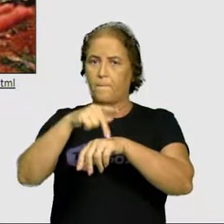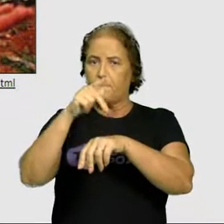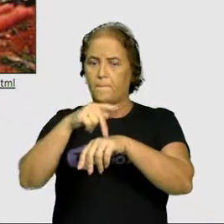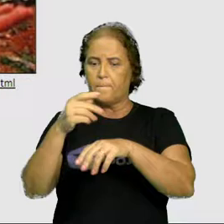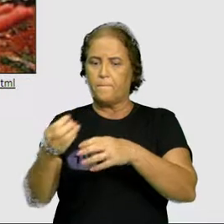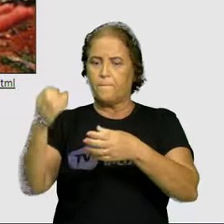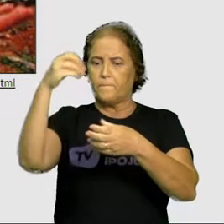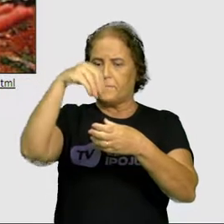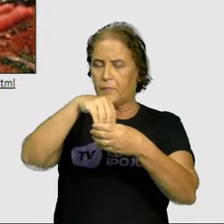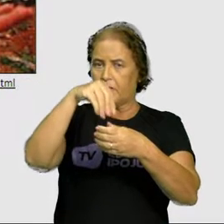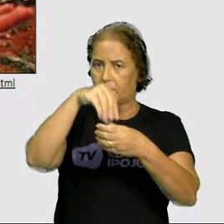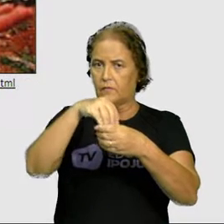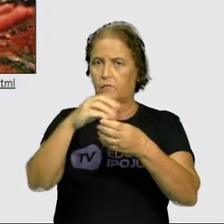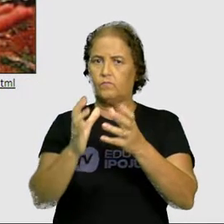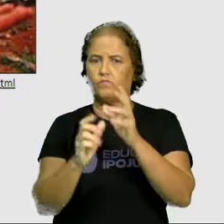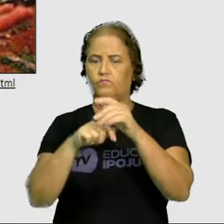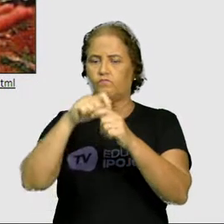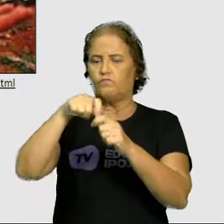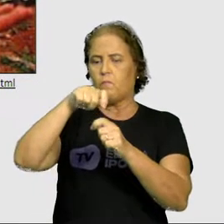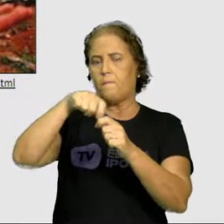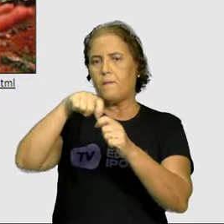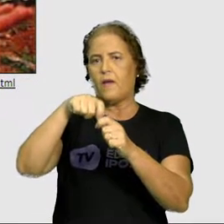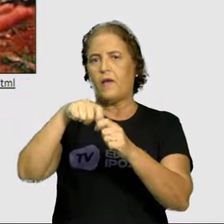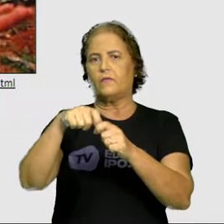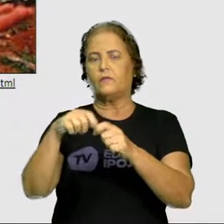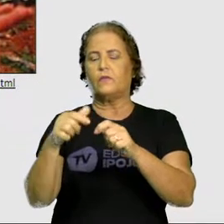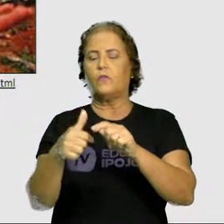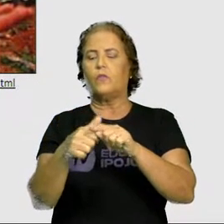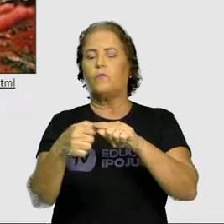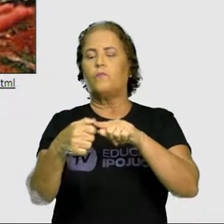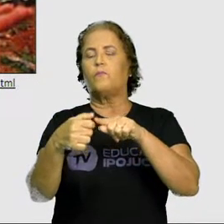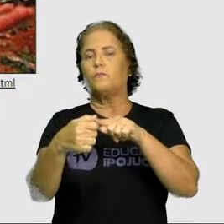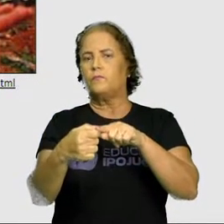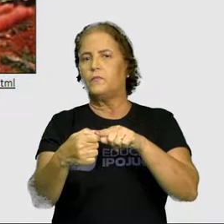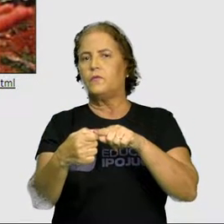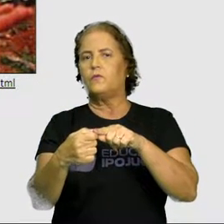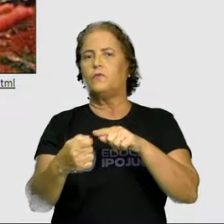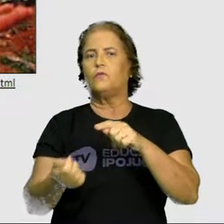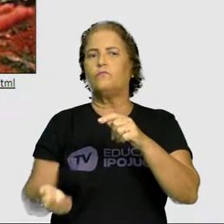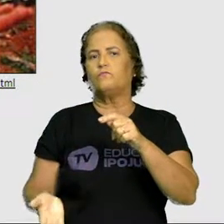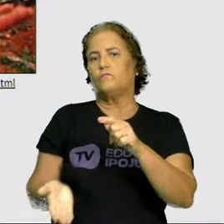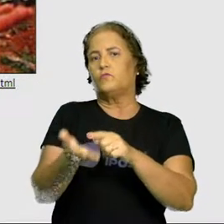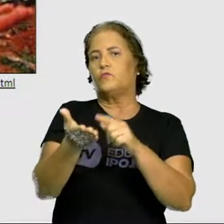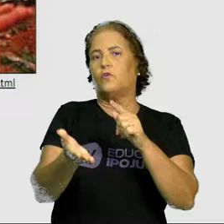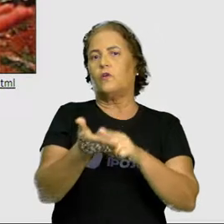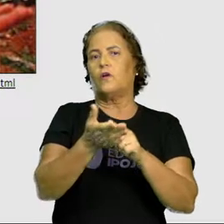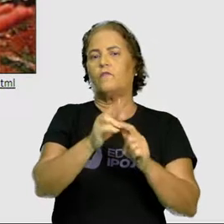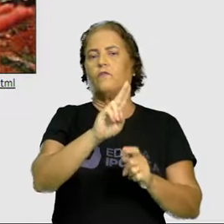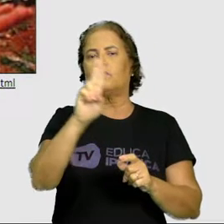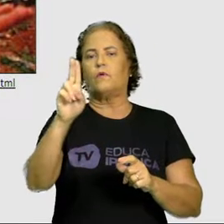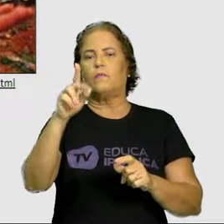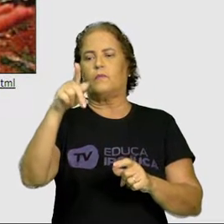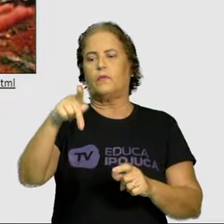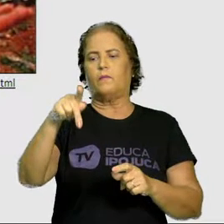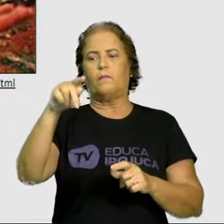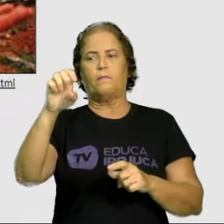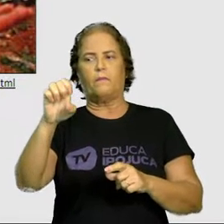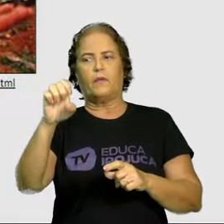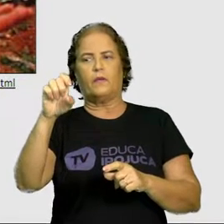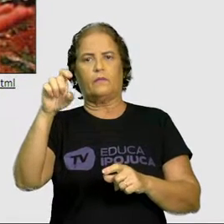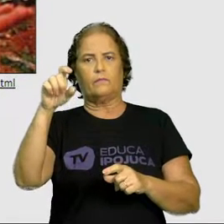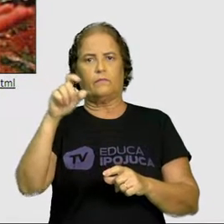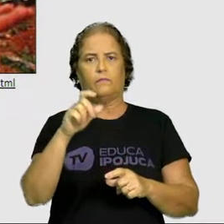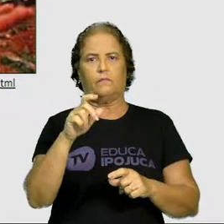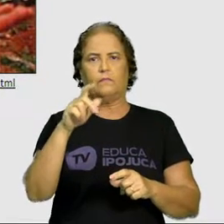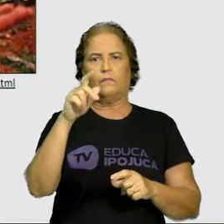que eram amarradas numa espiga de milho. Chamavam-na de peteca, que em tupi